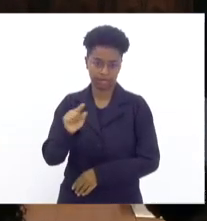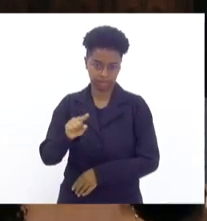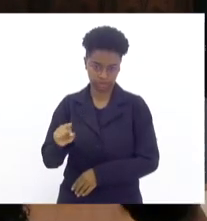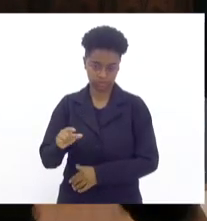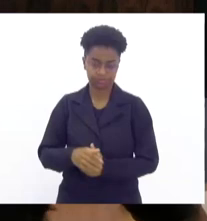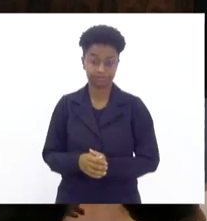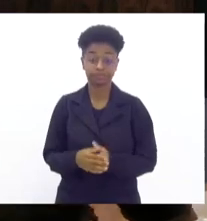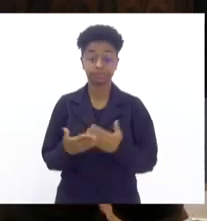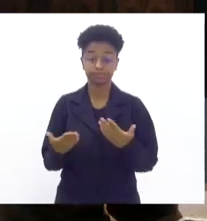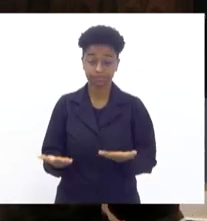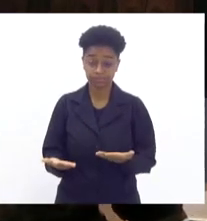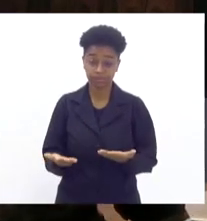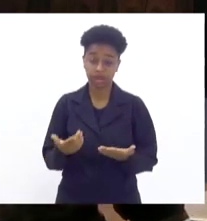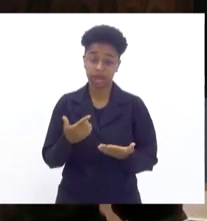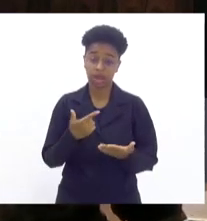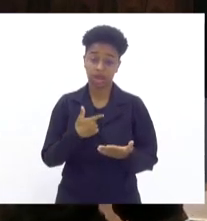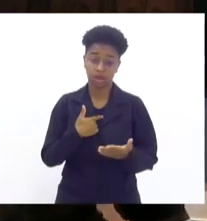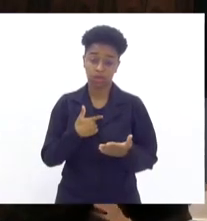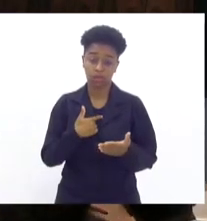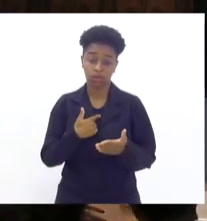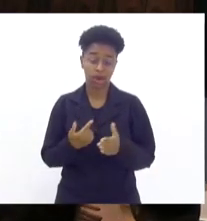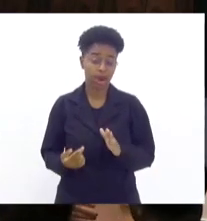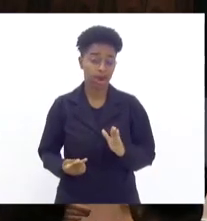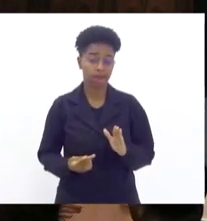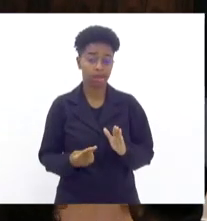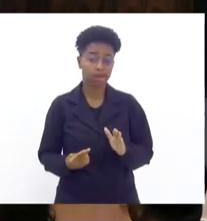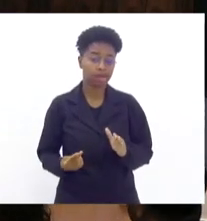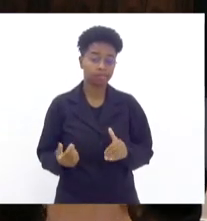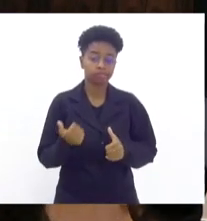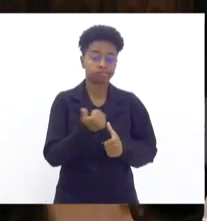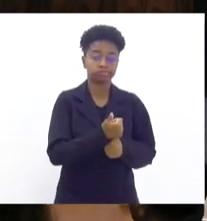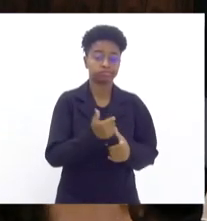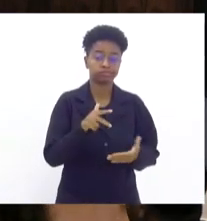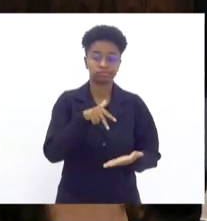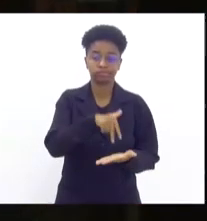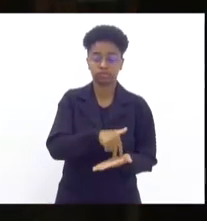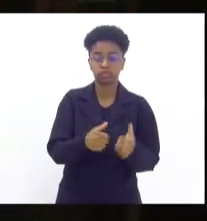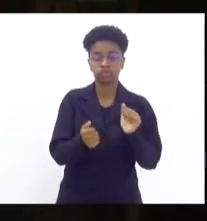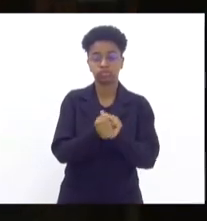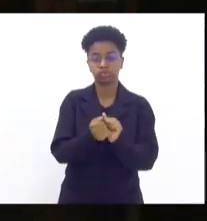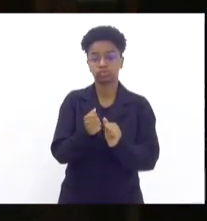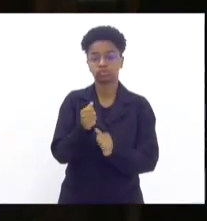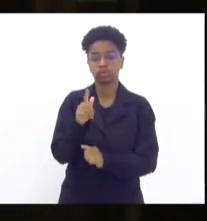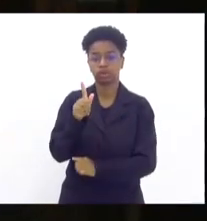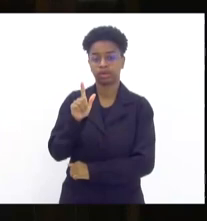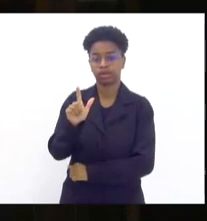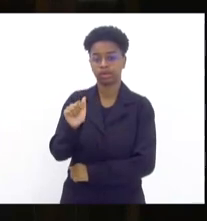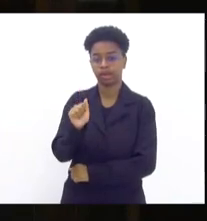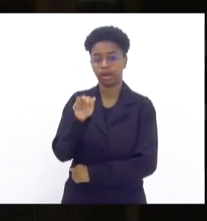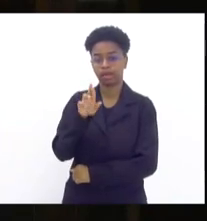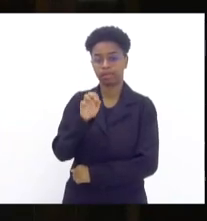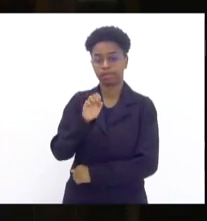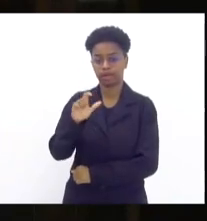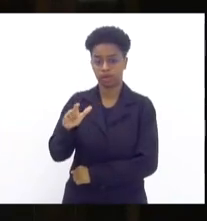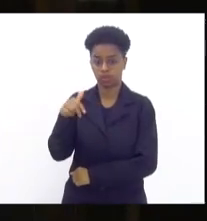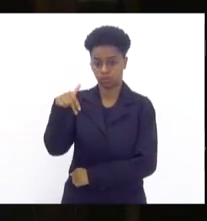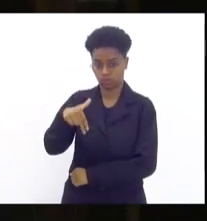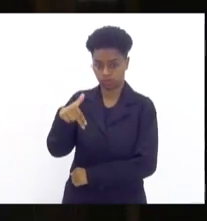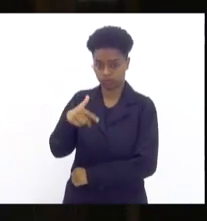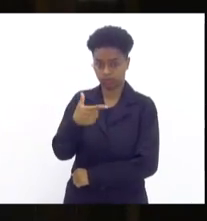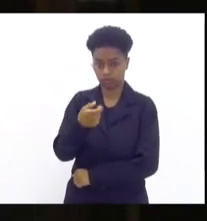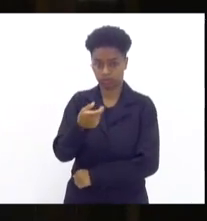Nessa contextualização, quando eu assumi aqui, eu assumi junto com o doutor Gabriel Ferranda, novembro de 2022. Ele assumiu o primeiro DPA,